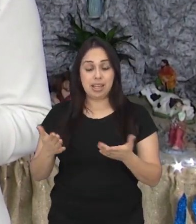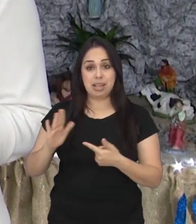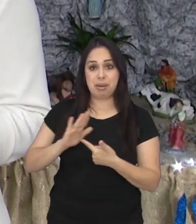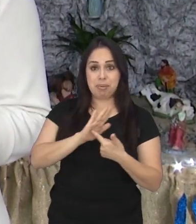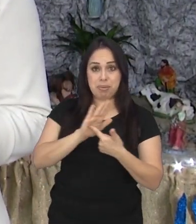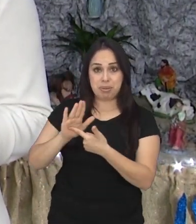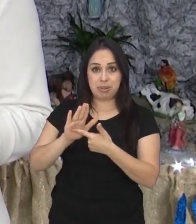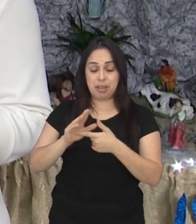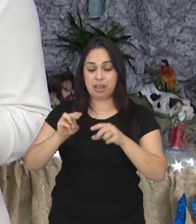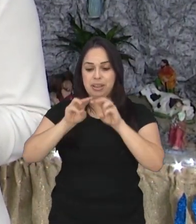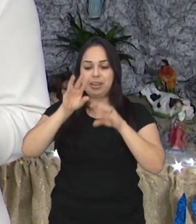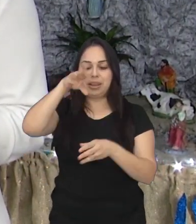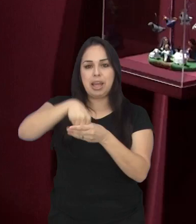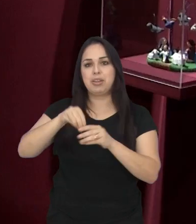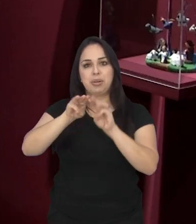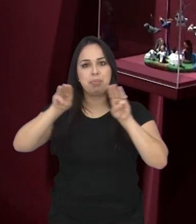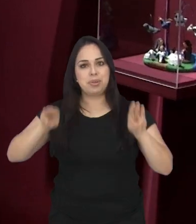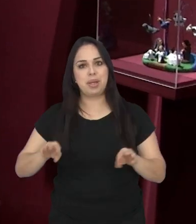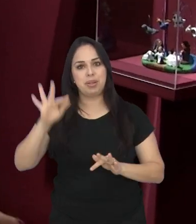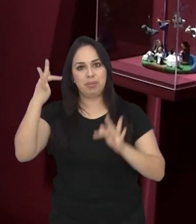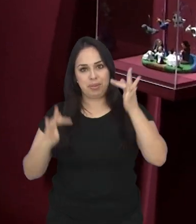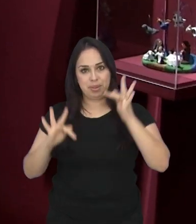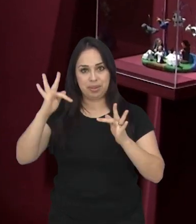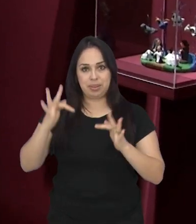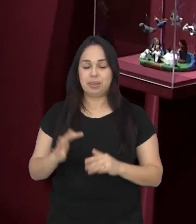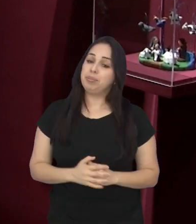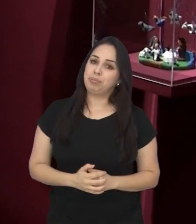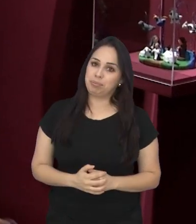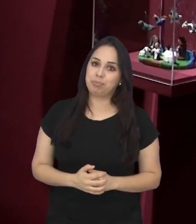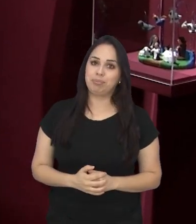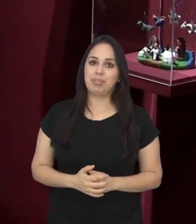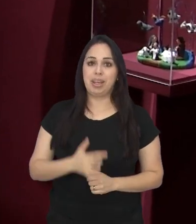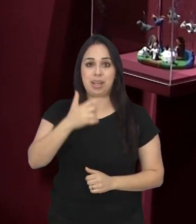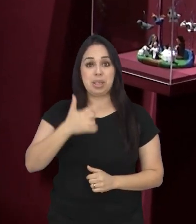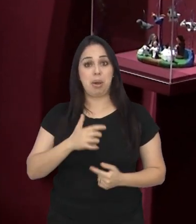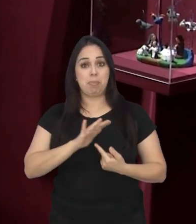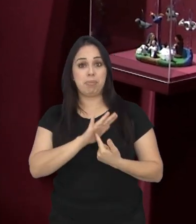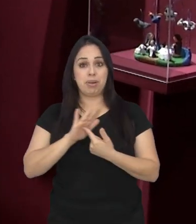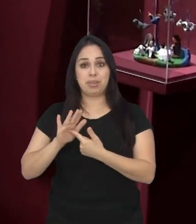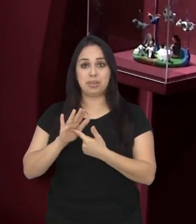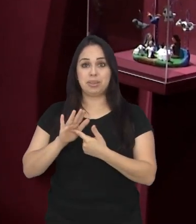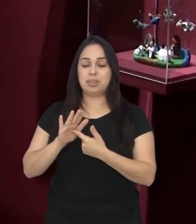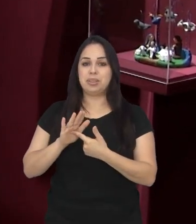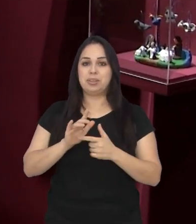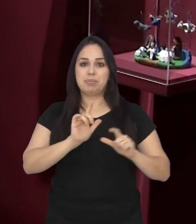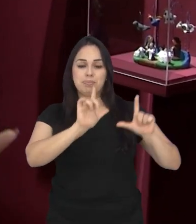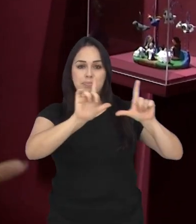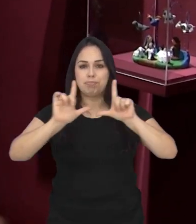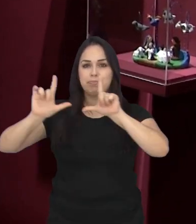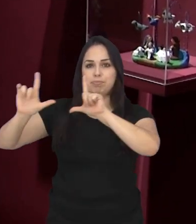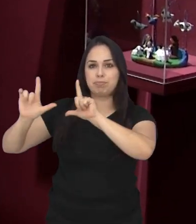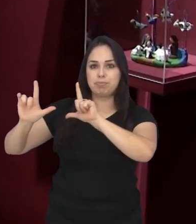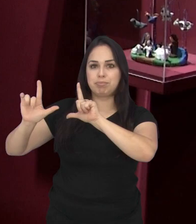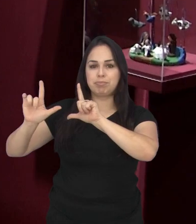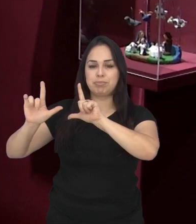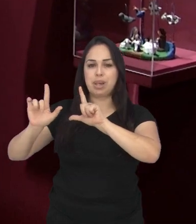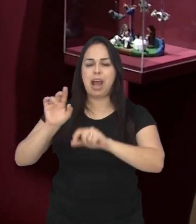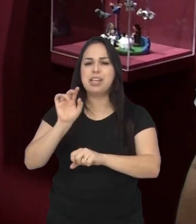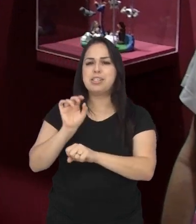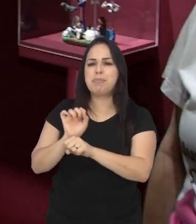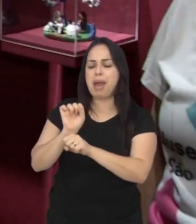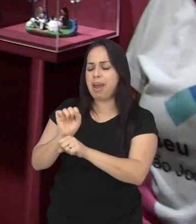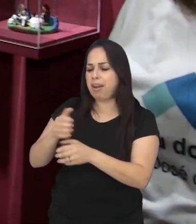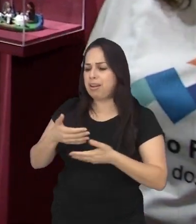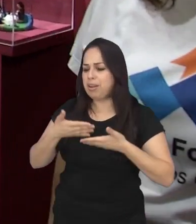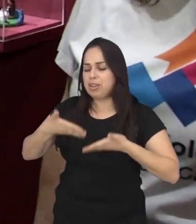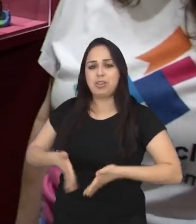exposição no Museu do Folclore. E é daqui do Museu do Folclore que eu apresento a exposição A Espera do Sagrado. E